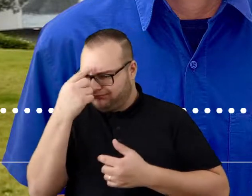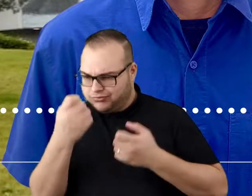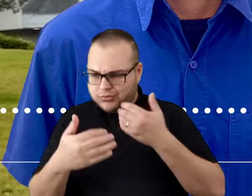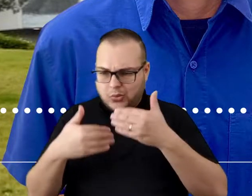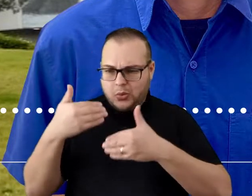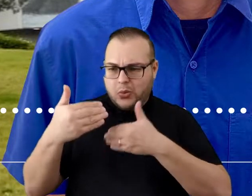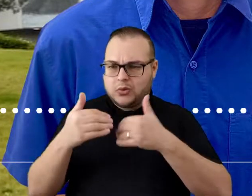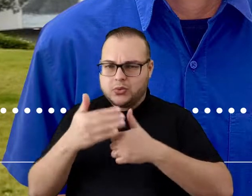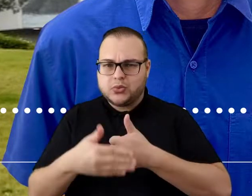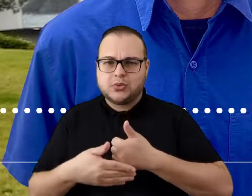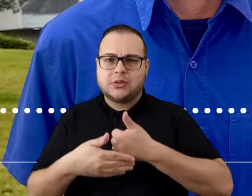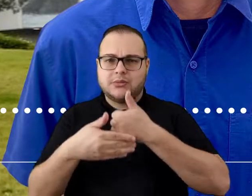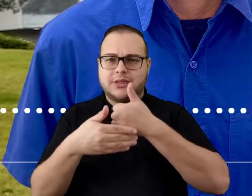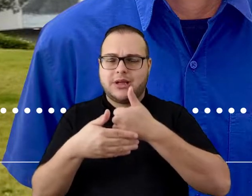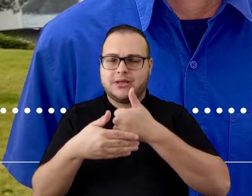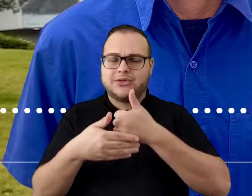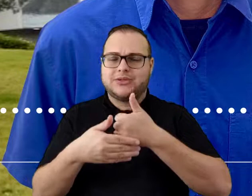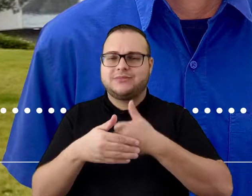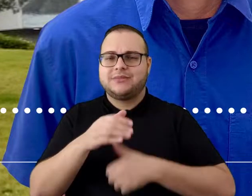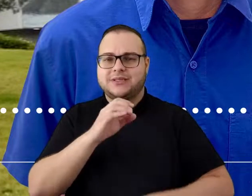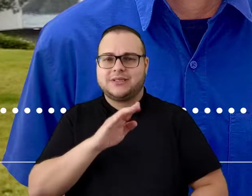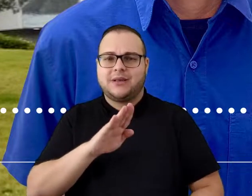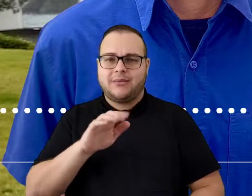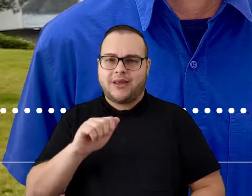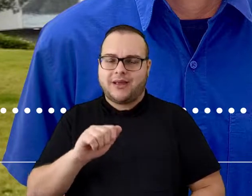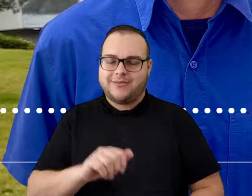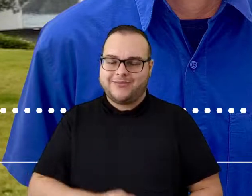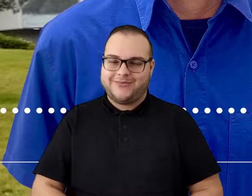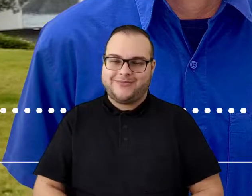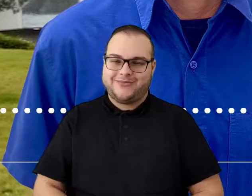sustentabilidade na Companhia Brasileira de Alumínio.